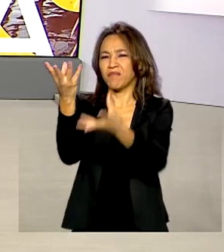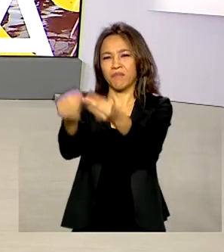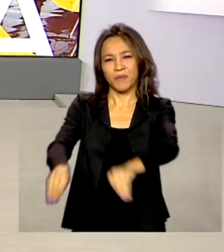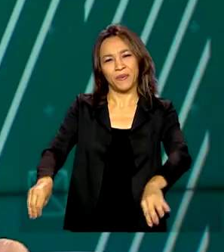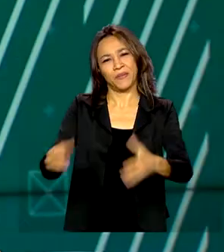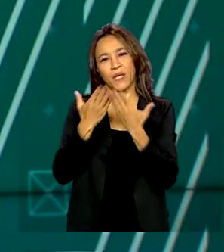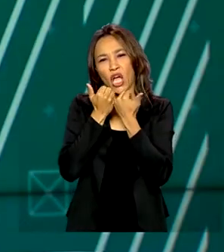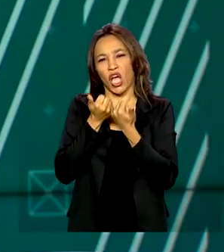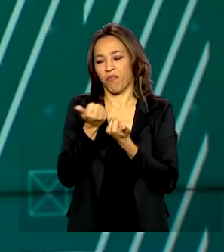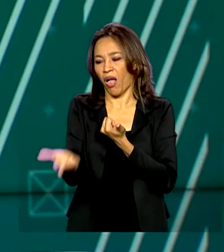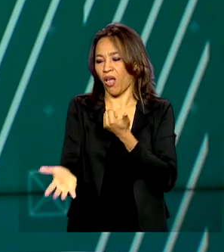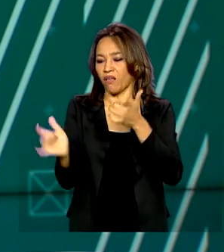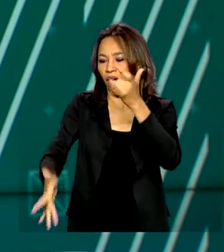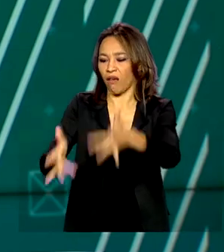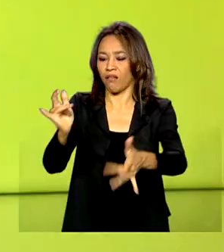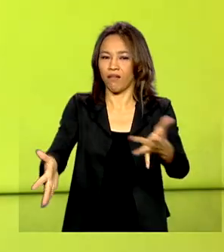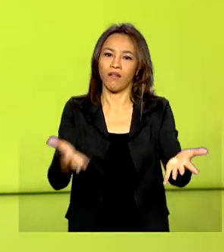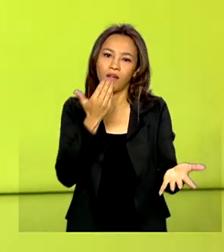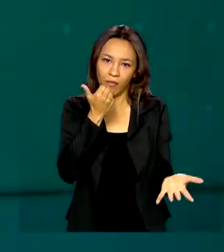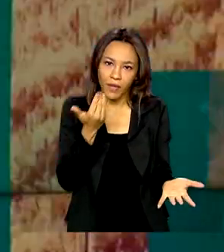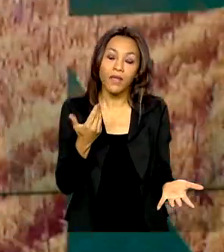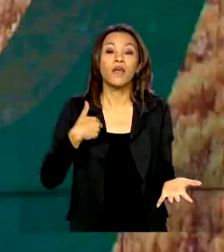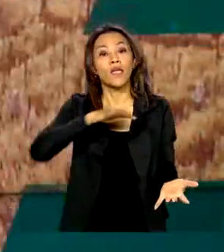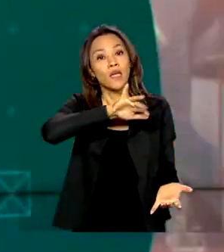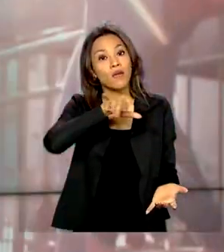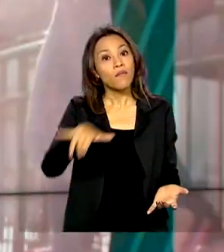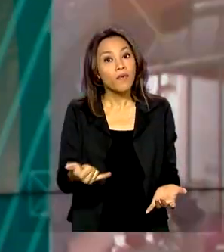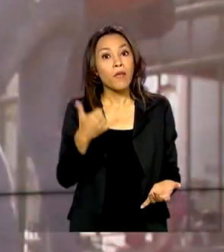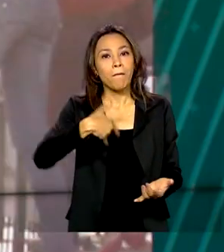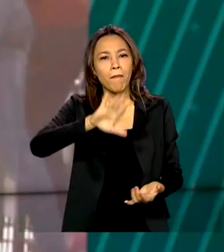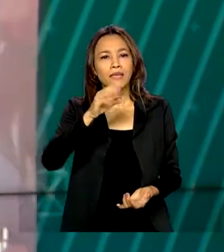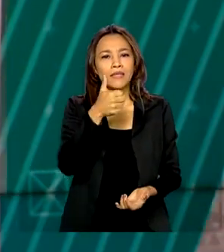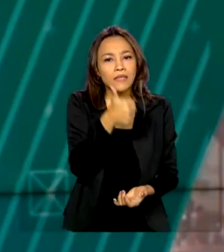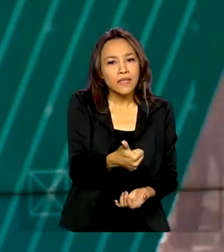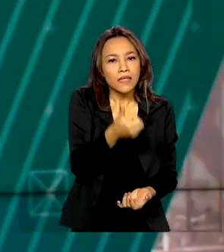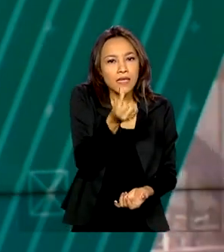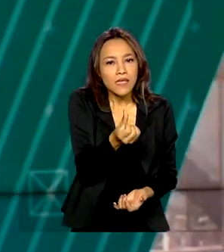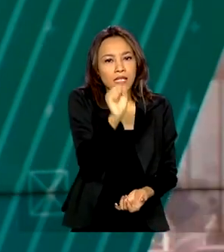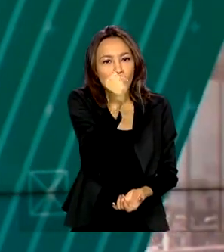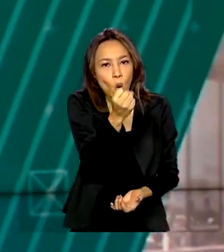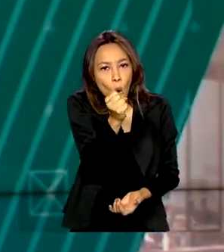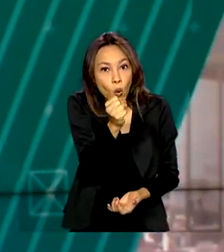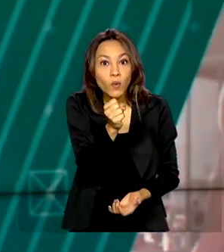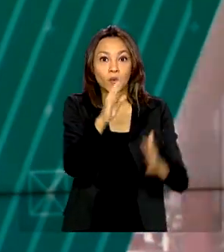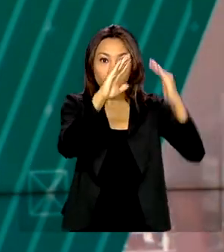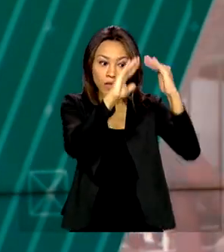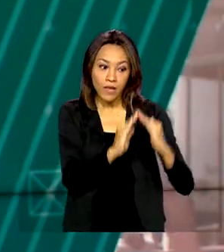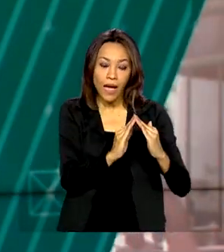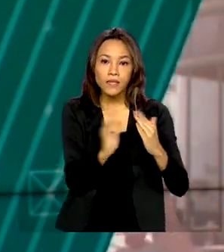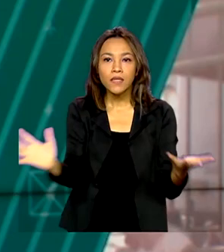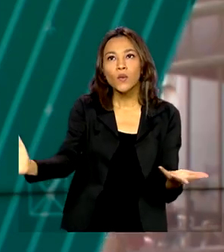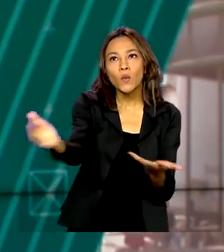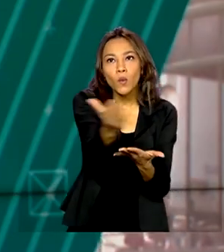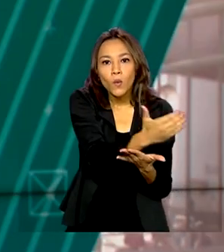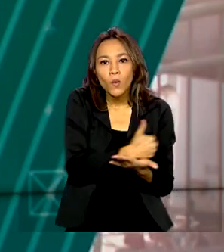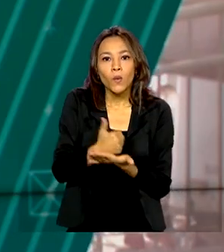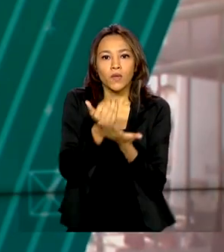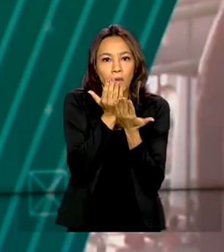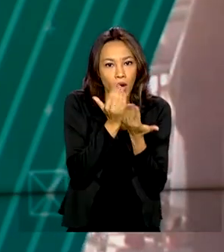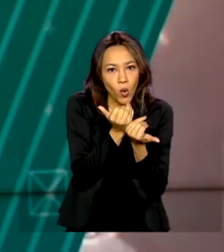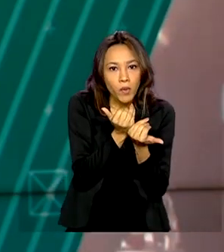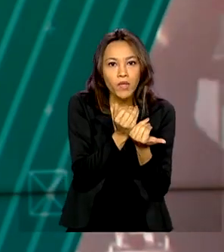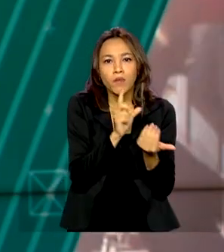comida. E para tentar reduzir perdas, os mais de 168 bancos de alimentos espalhados pelo país,